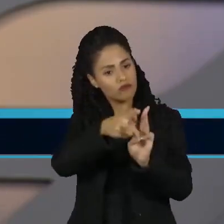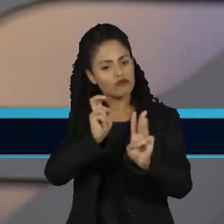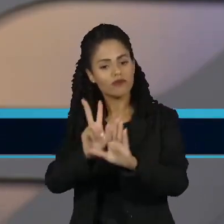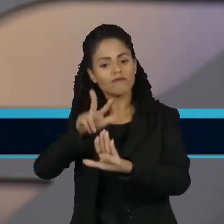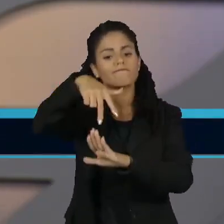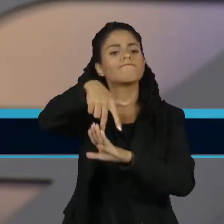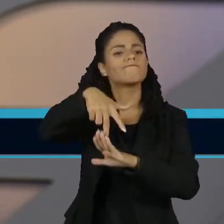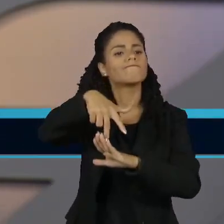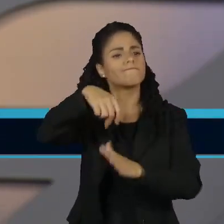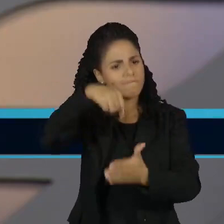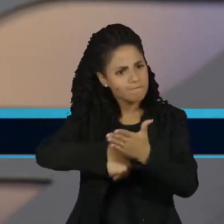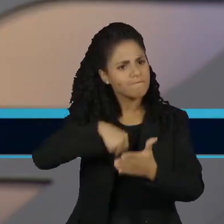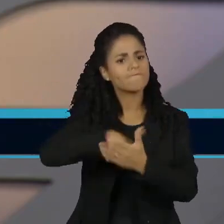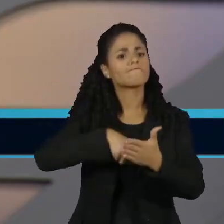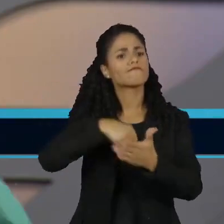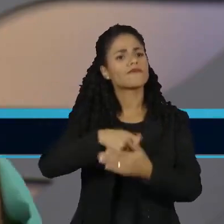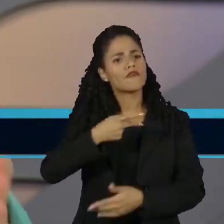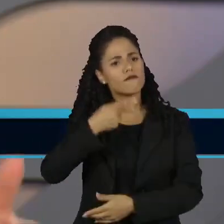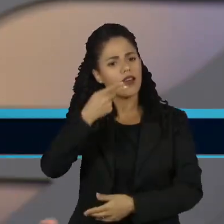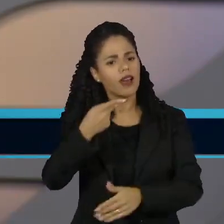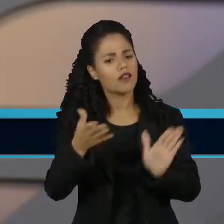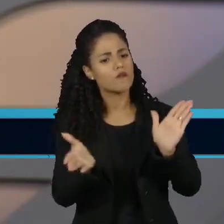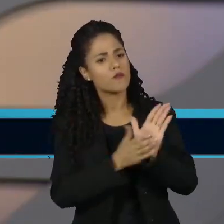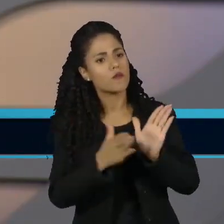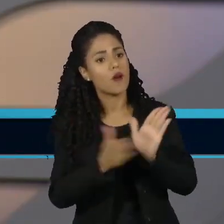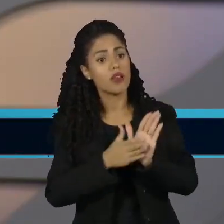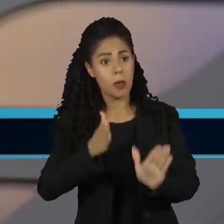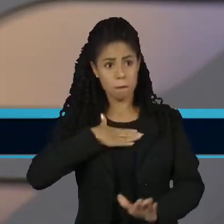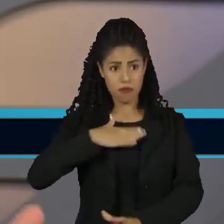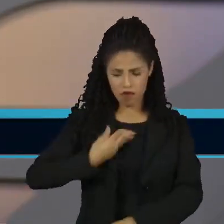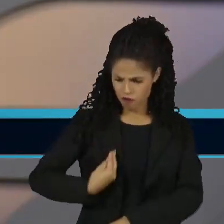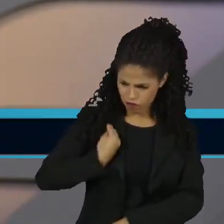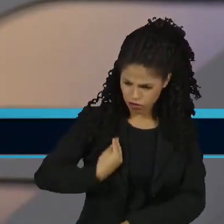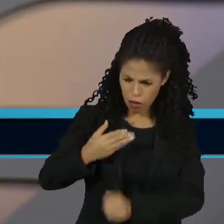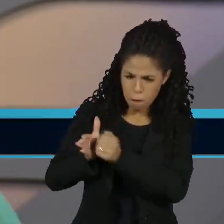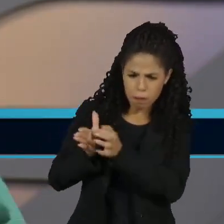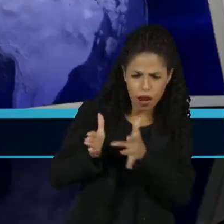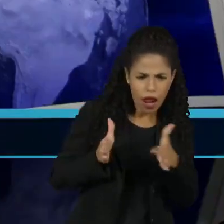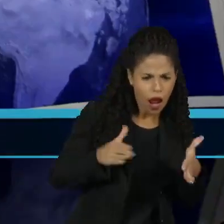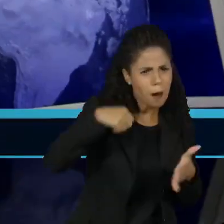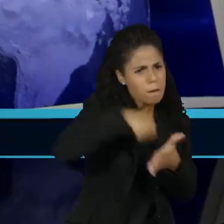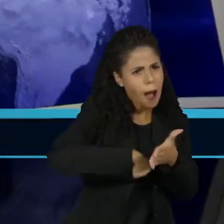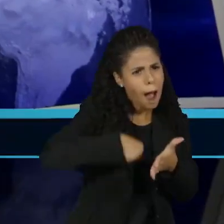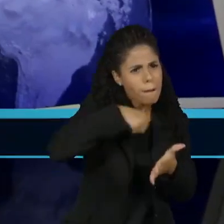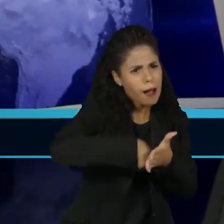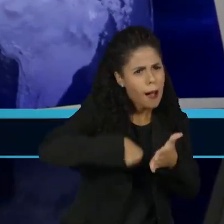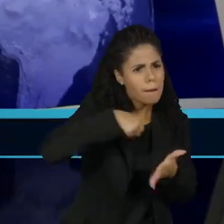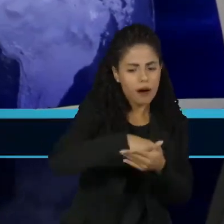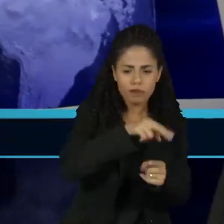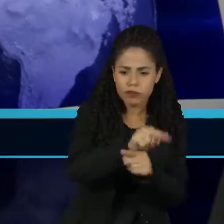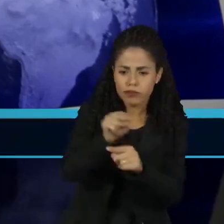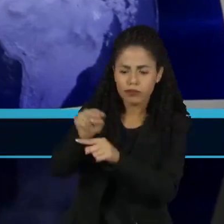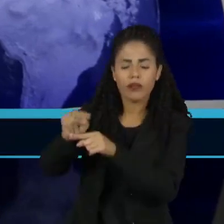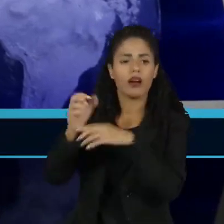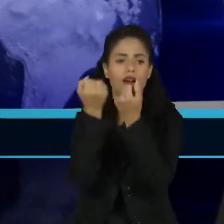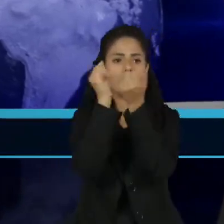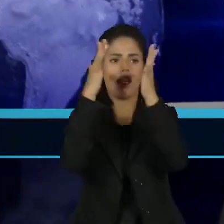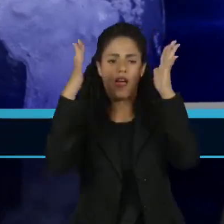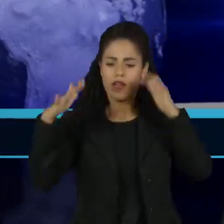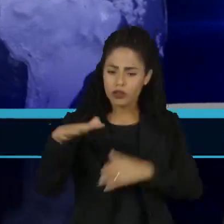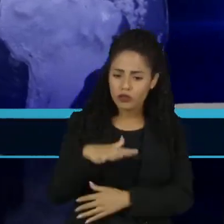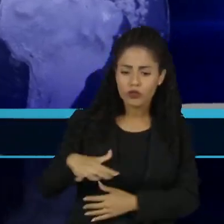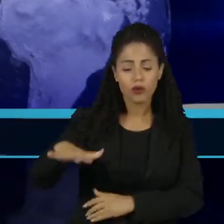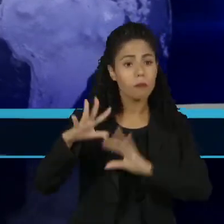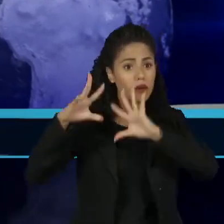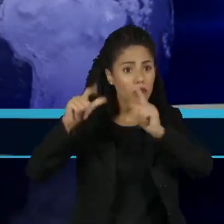defendendo e principalmente dizendo eu passei a minha vida inteira dedicado a sustentar, a preservar esse ambiente que é